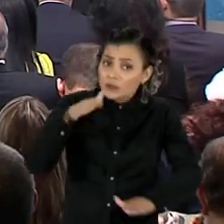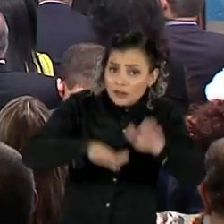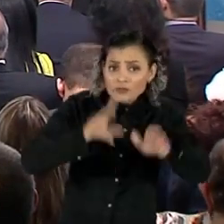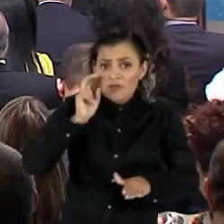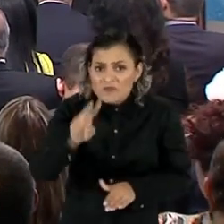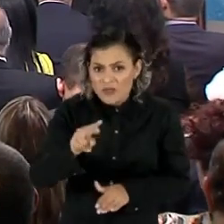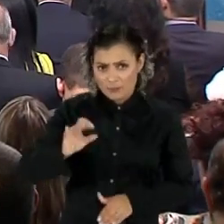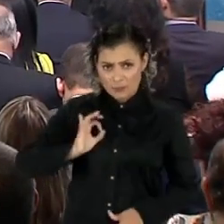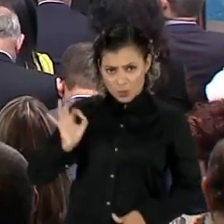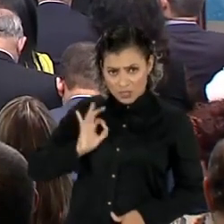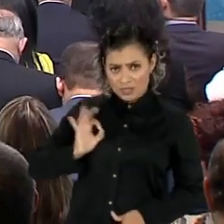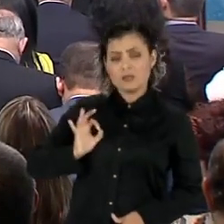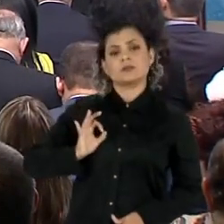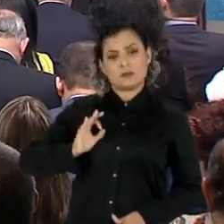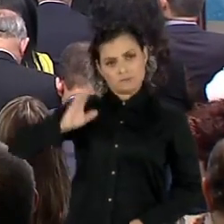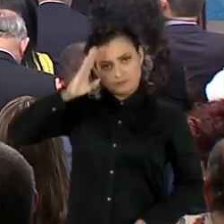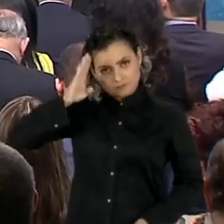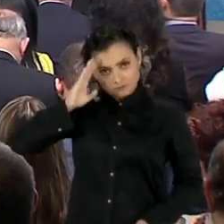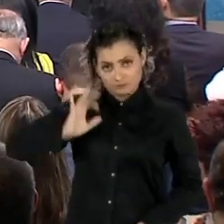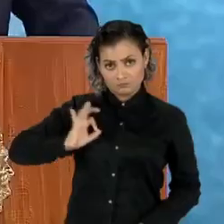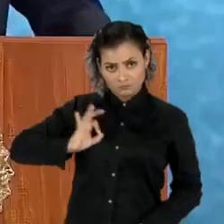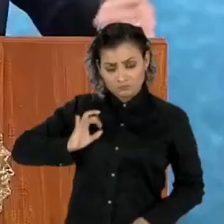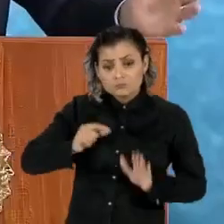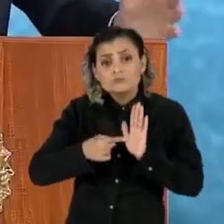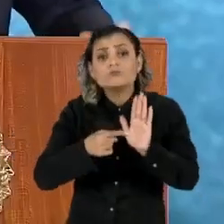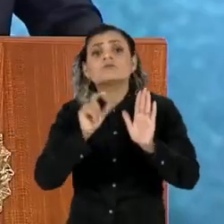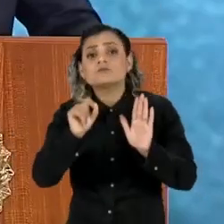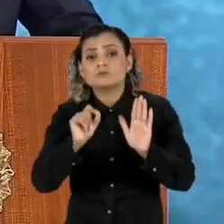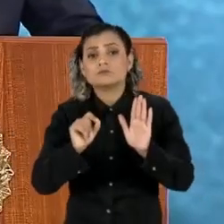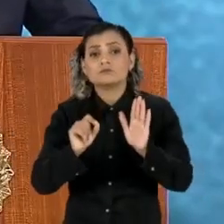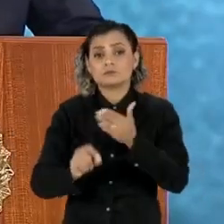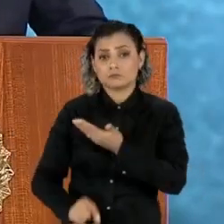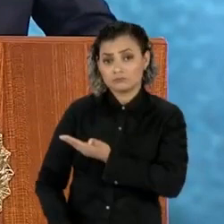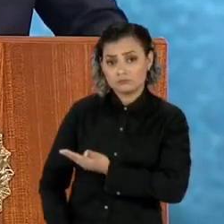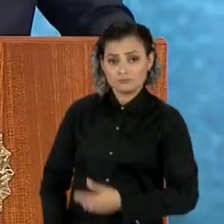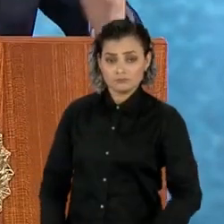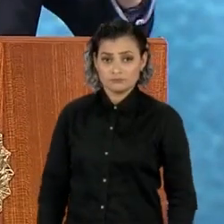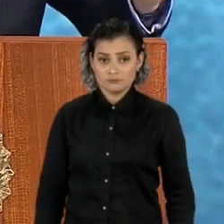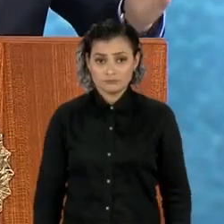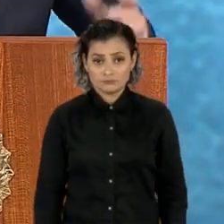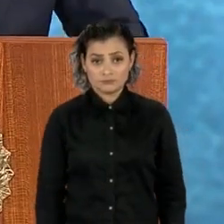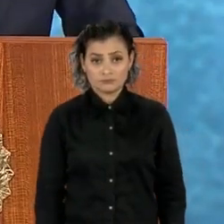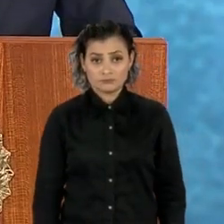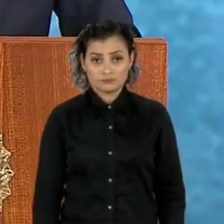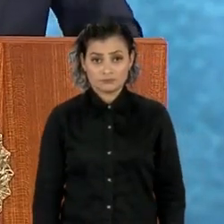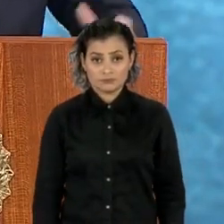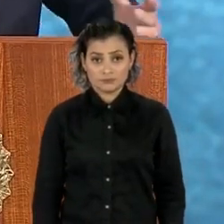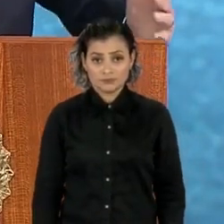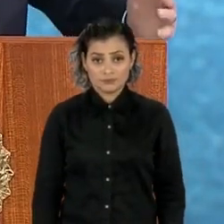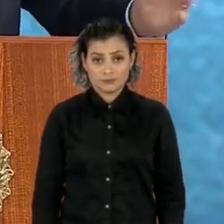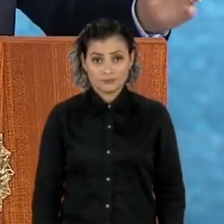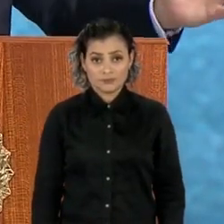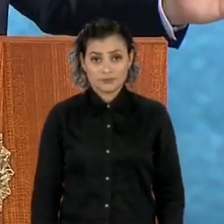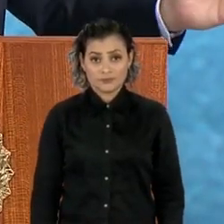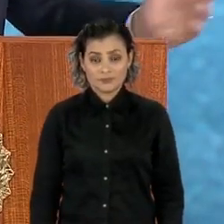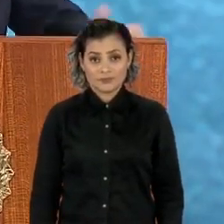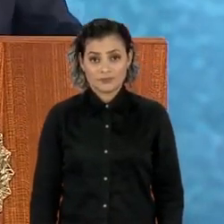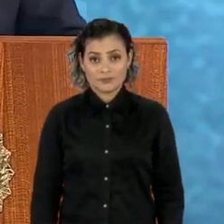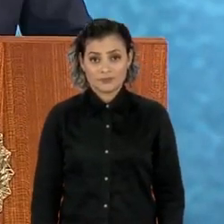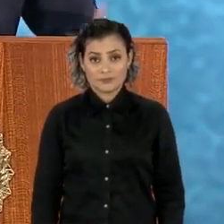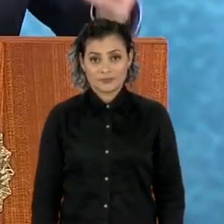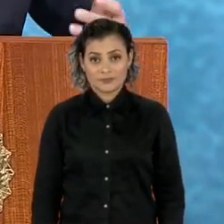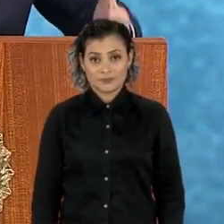um policial militar, que é mais conhecido, né, se é alçado para uma função e vê a imprensa dizer ele tem 20